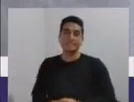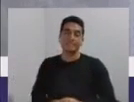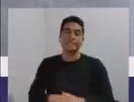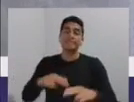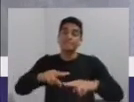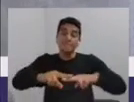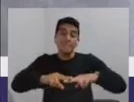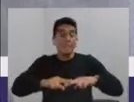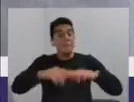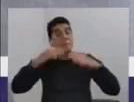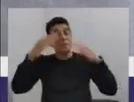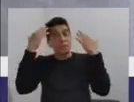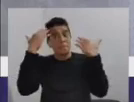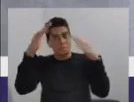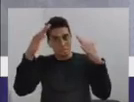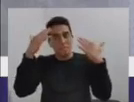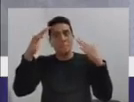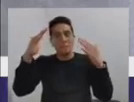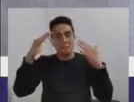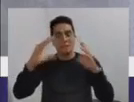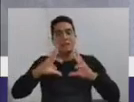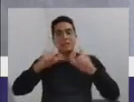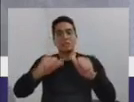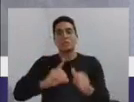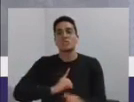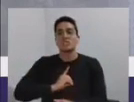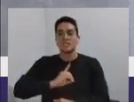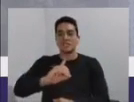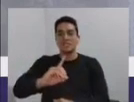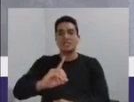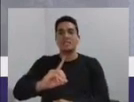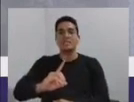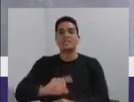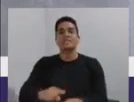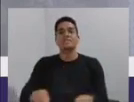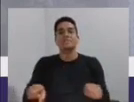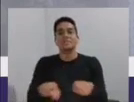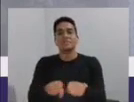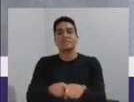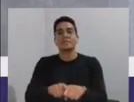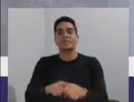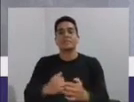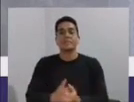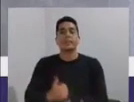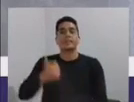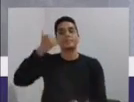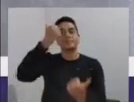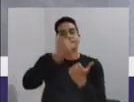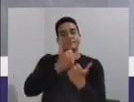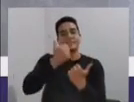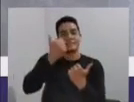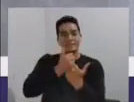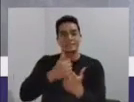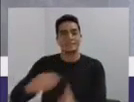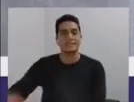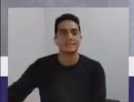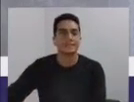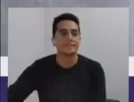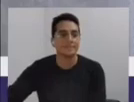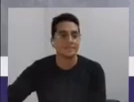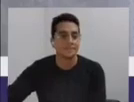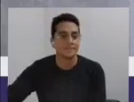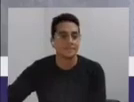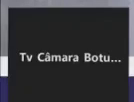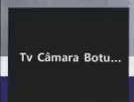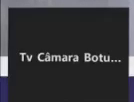diretoria, a pessoa do Augusto, do Júnior, que me trouxe essa demanda, que é funcionário da merenda, Cláudio?